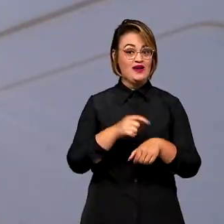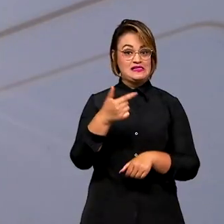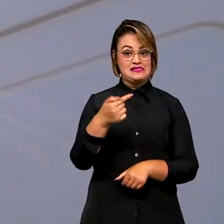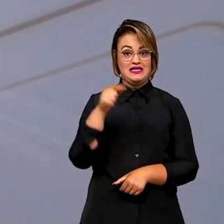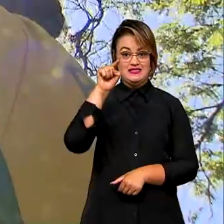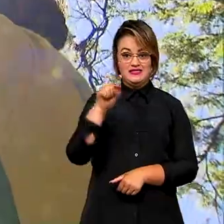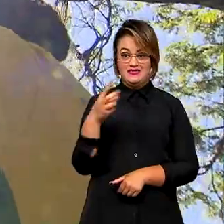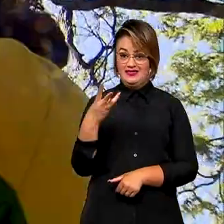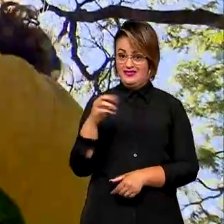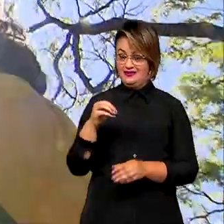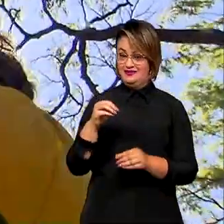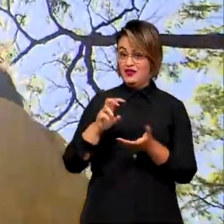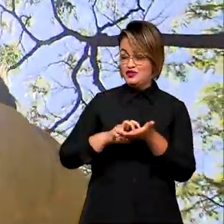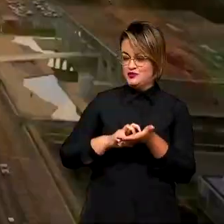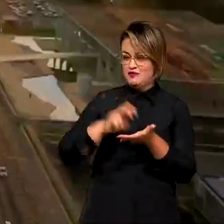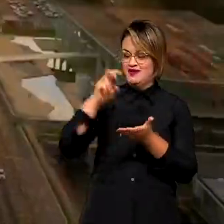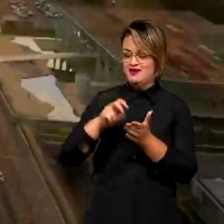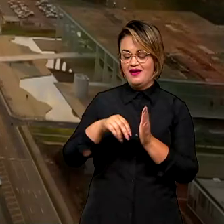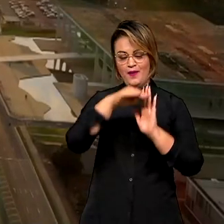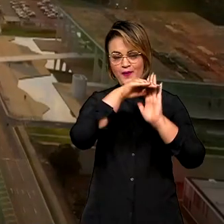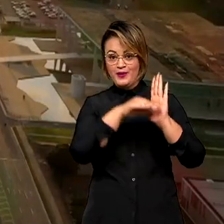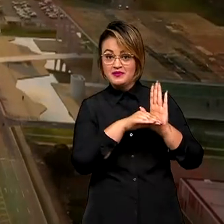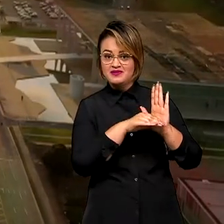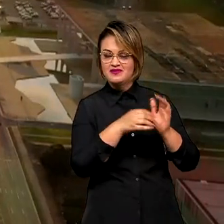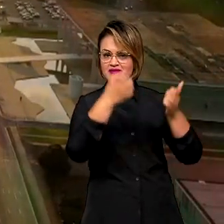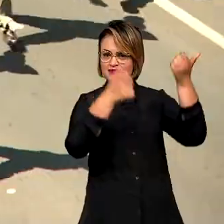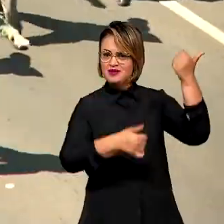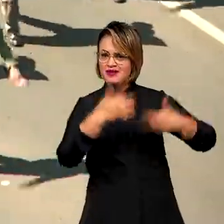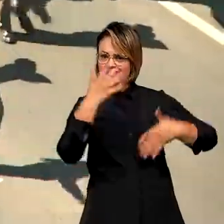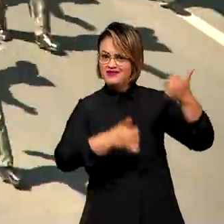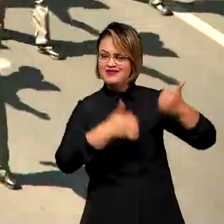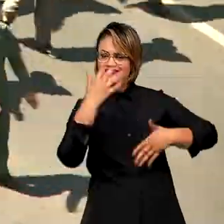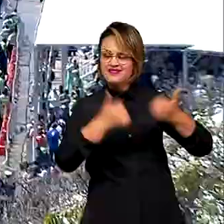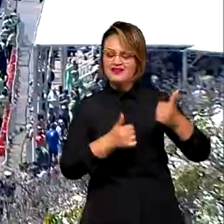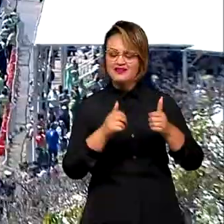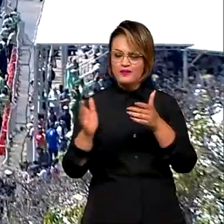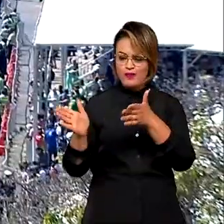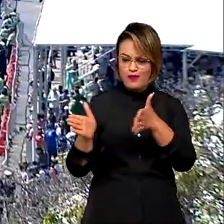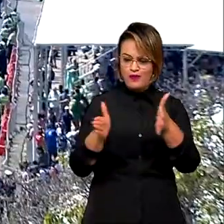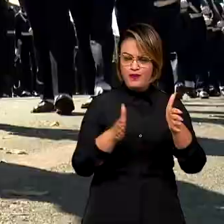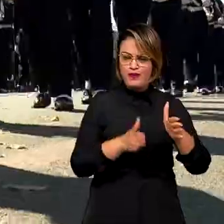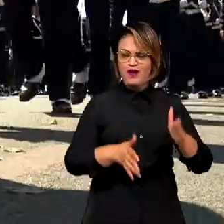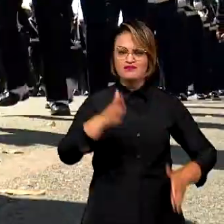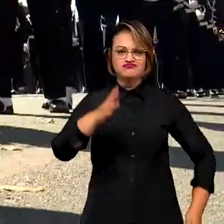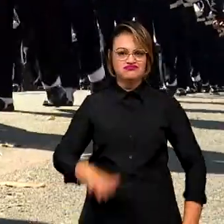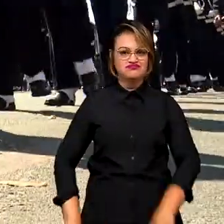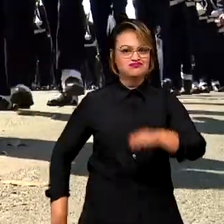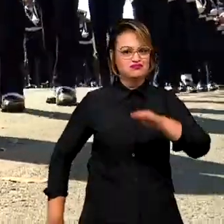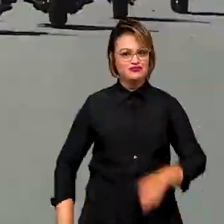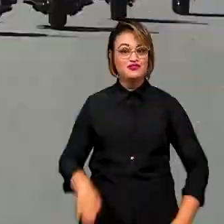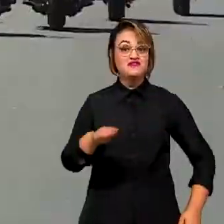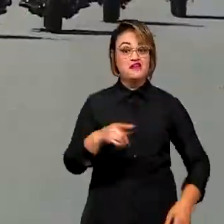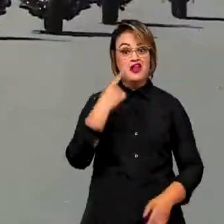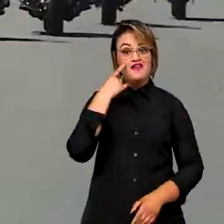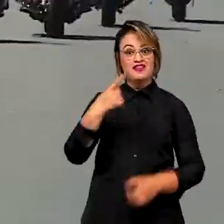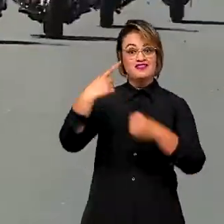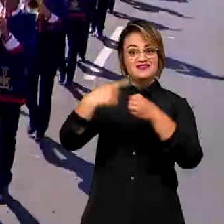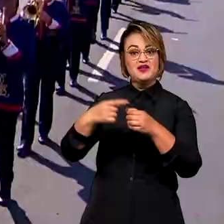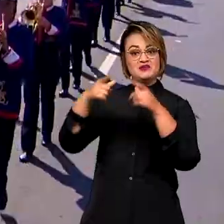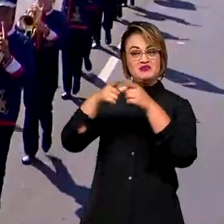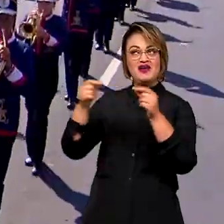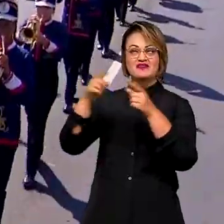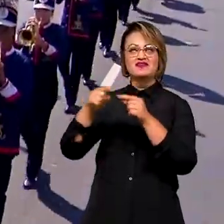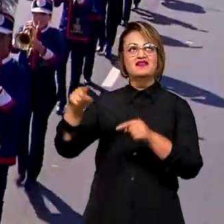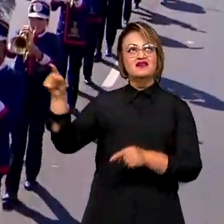partir das 7 e meia da manhã, o programa Brasil em Dia Especial traz todos os detalhes direto de Brasília.